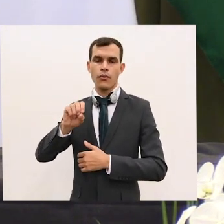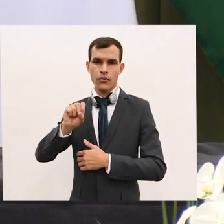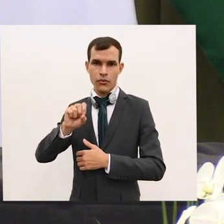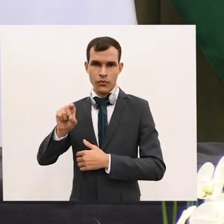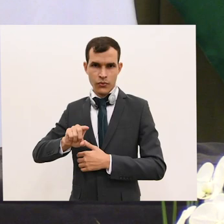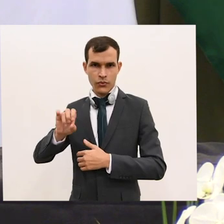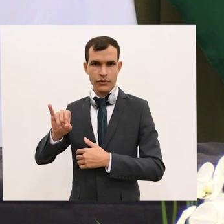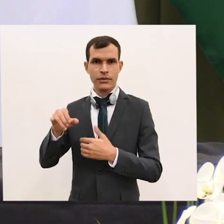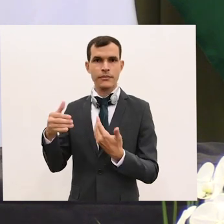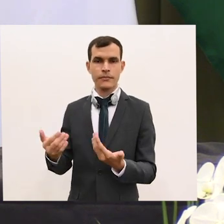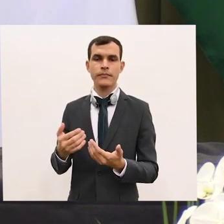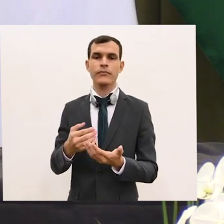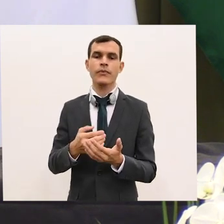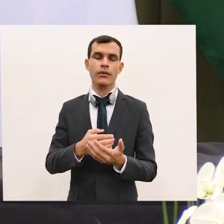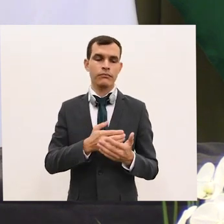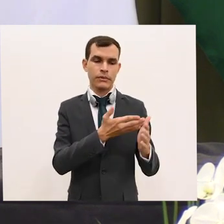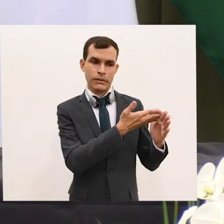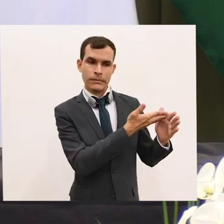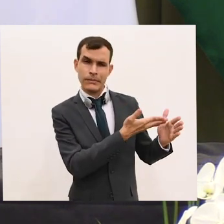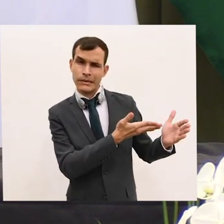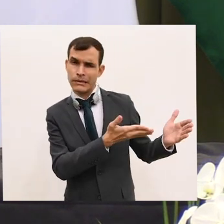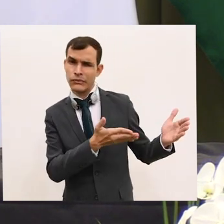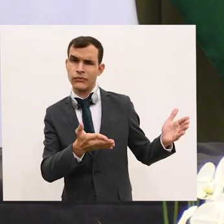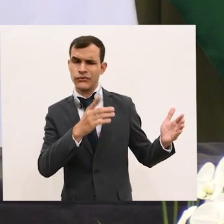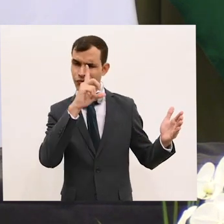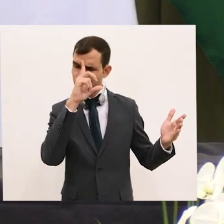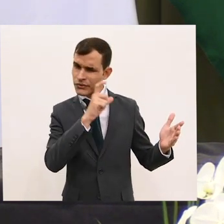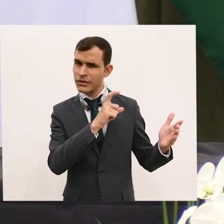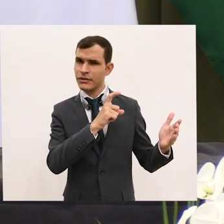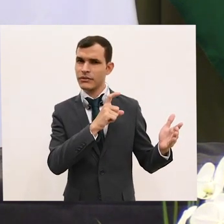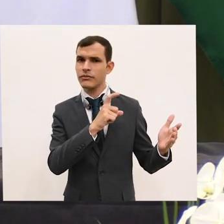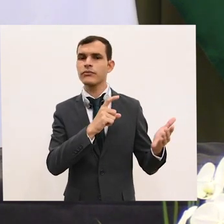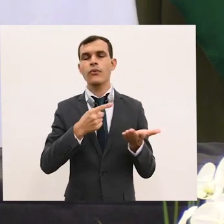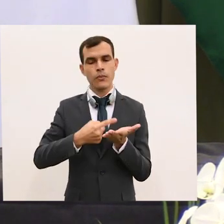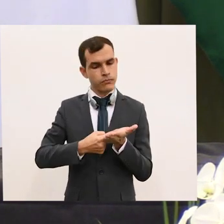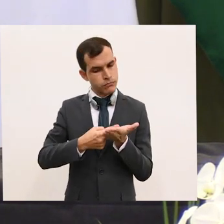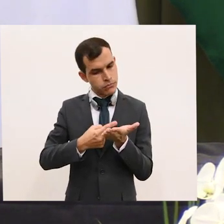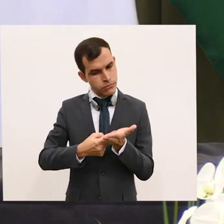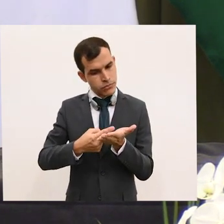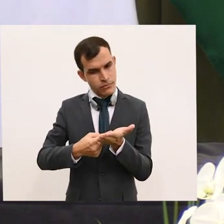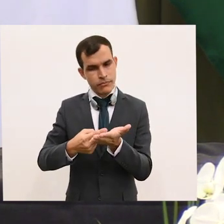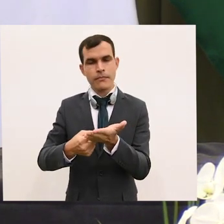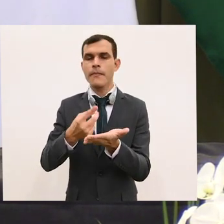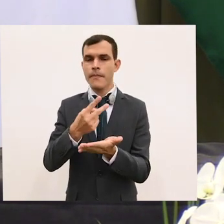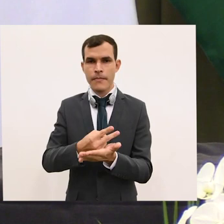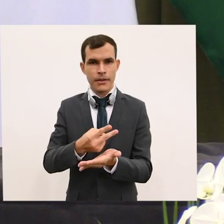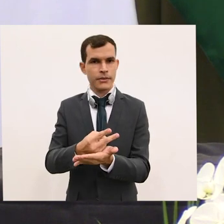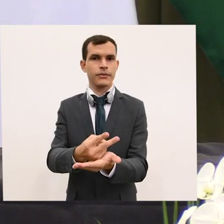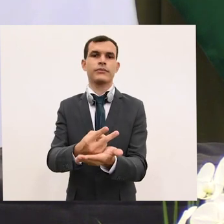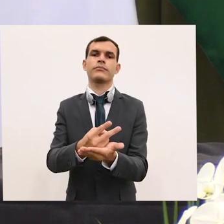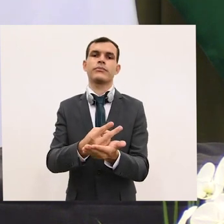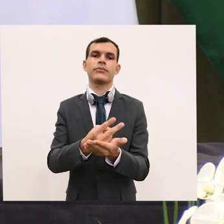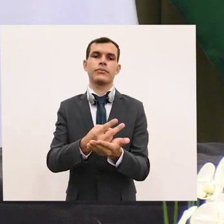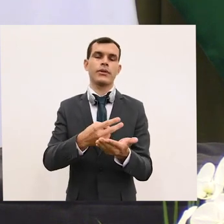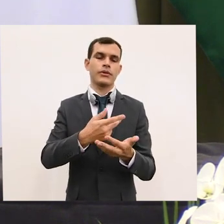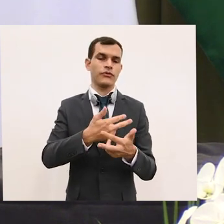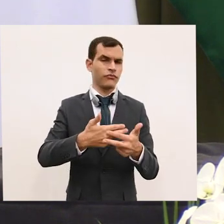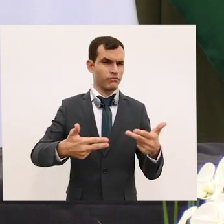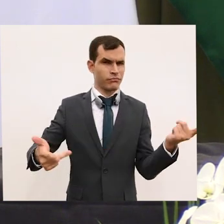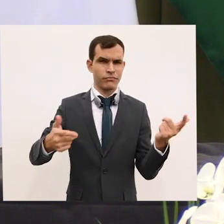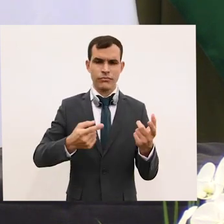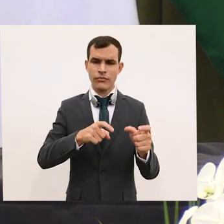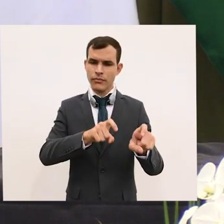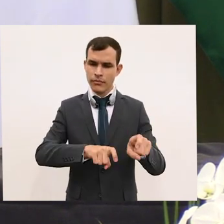manteve os compromissos internacionais e, portanto, a exportação de grãos, de aves, de carne